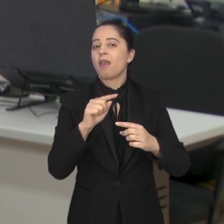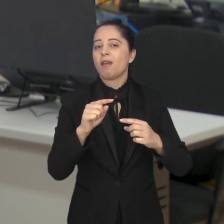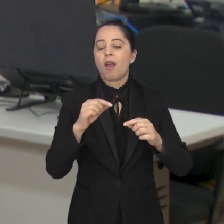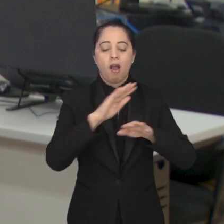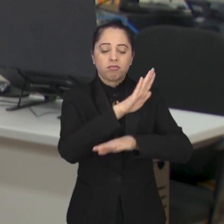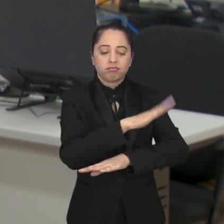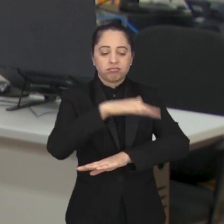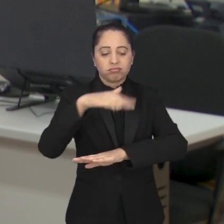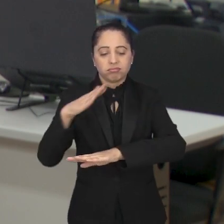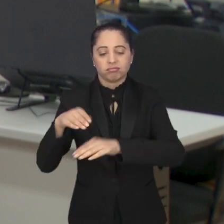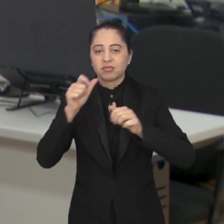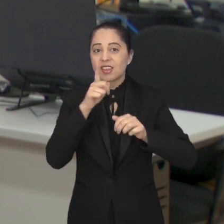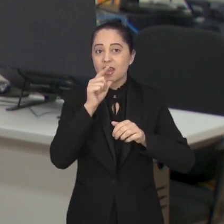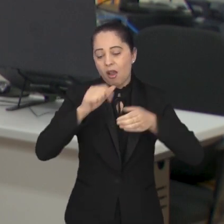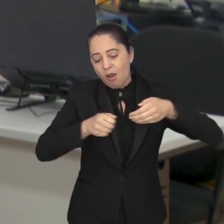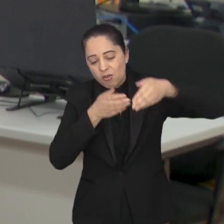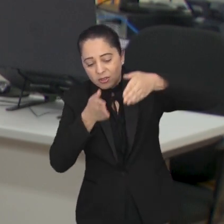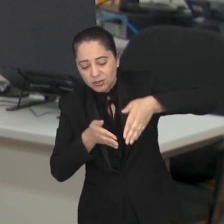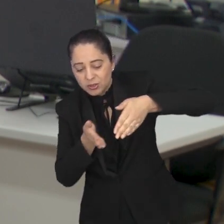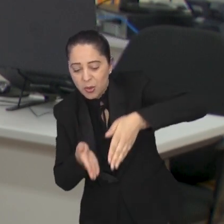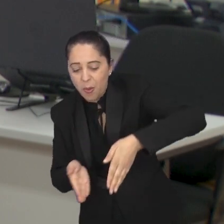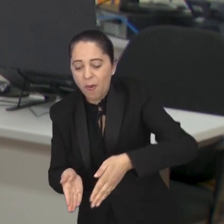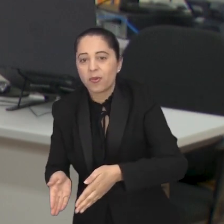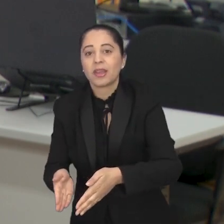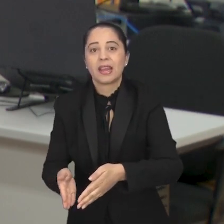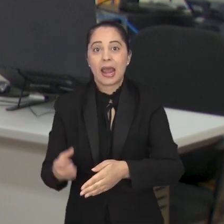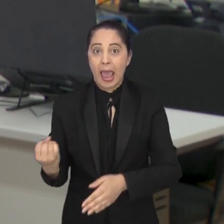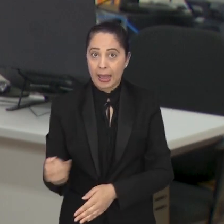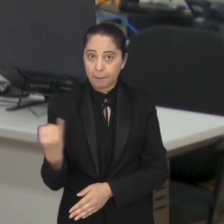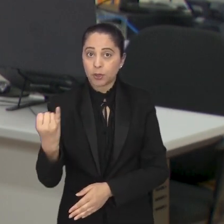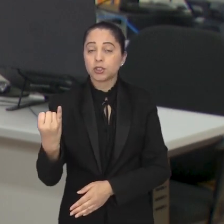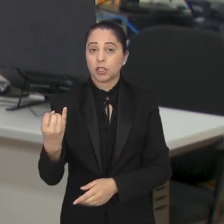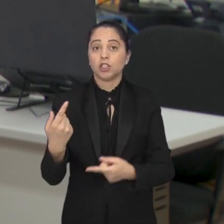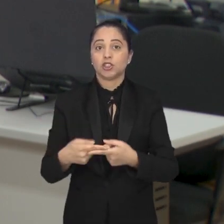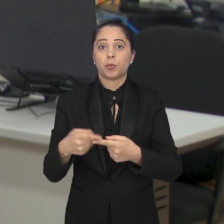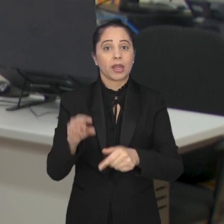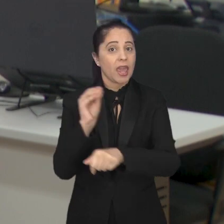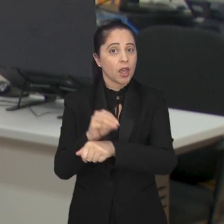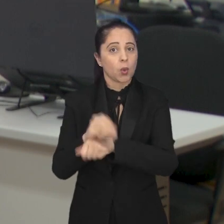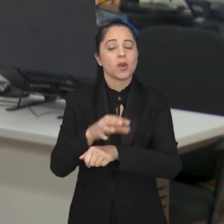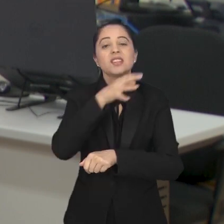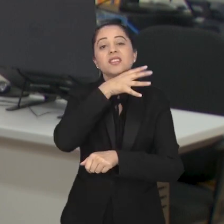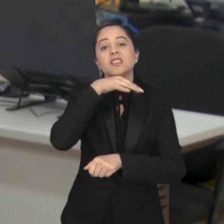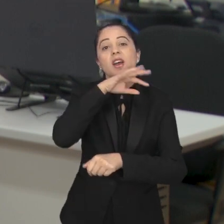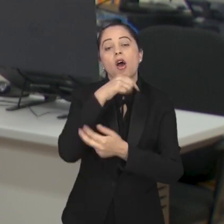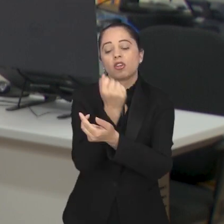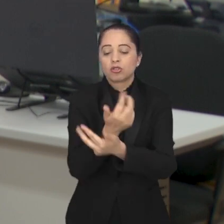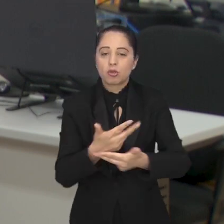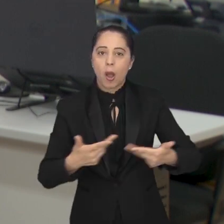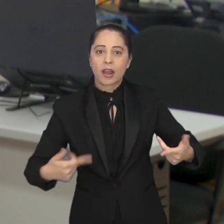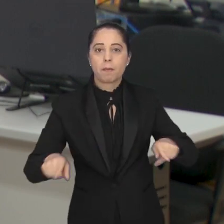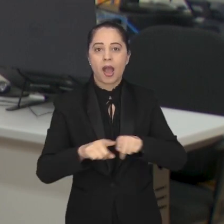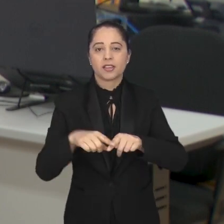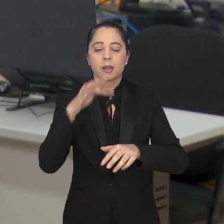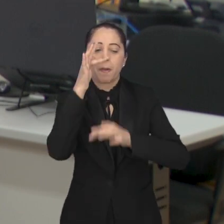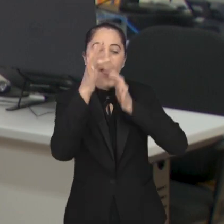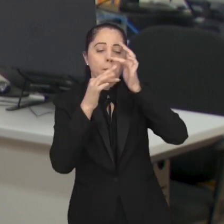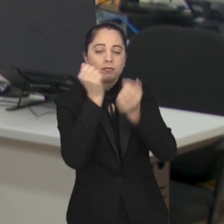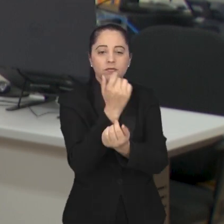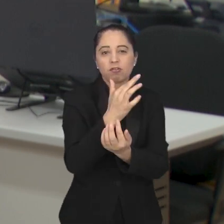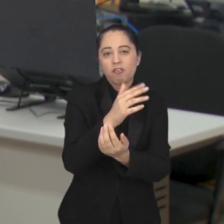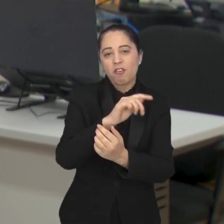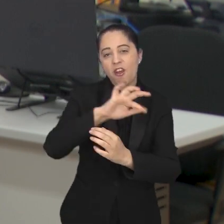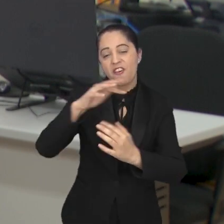nascentes de São José dos Campos. Elas são fundamentais para o controle da fauna e flora e mantêm vivos os nossos